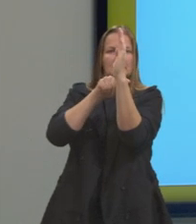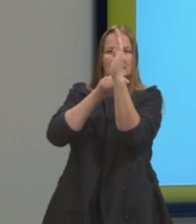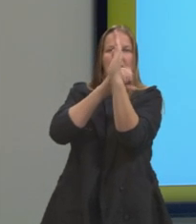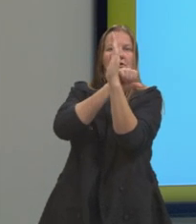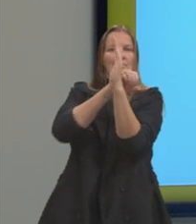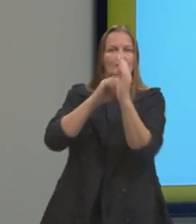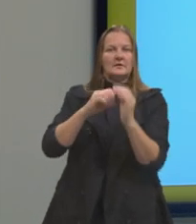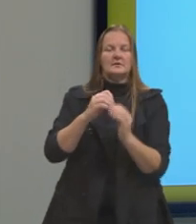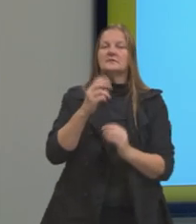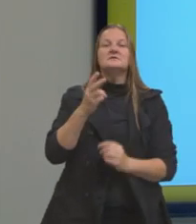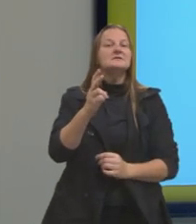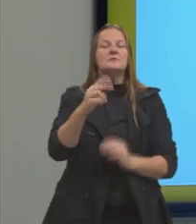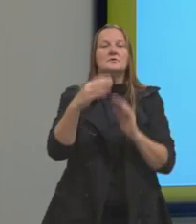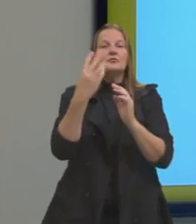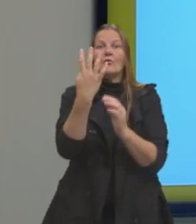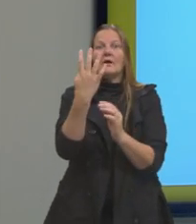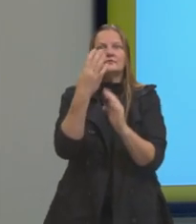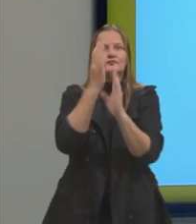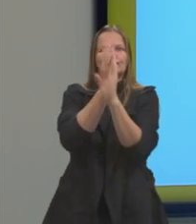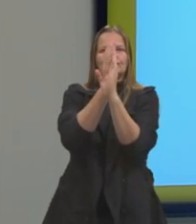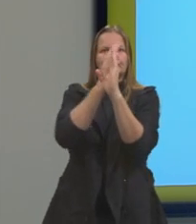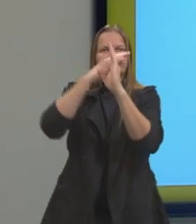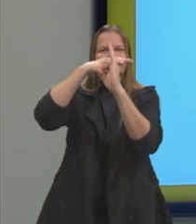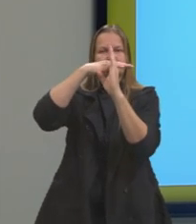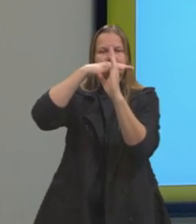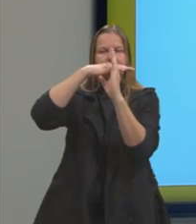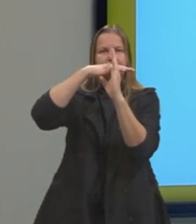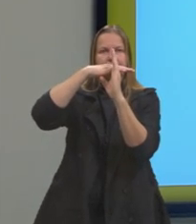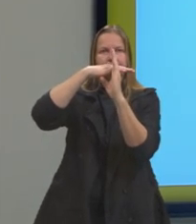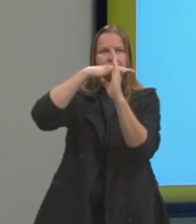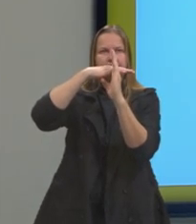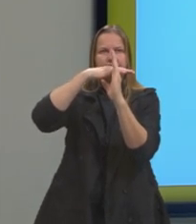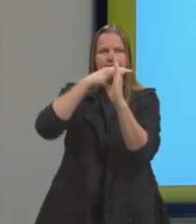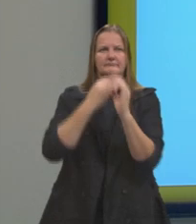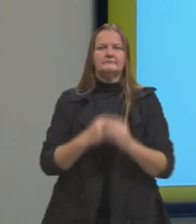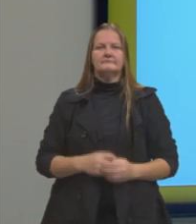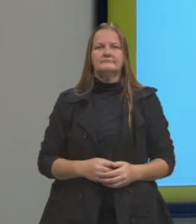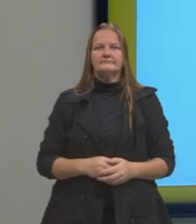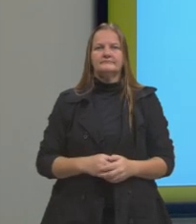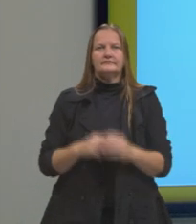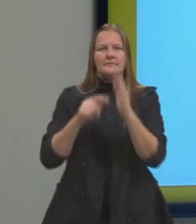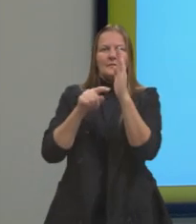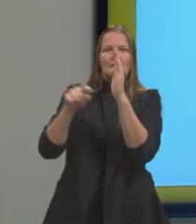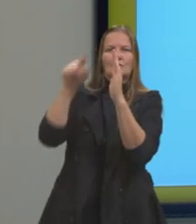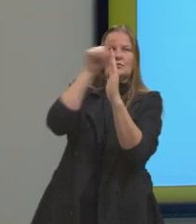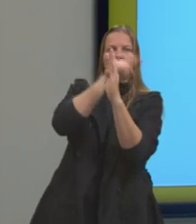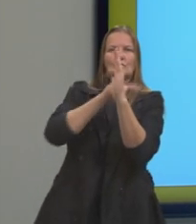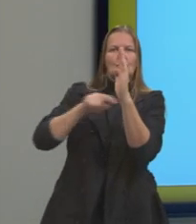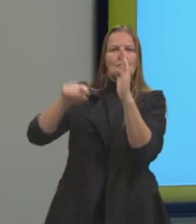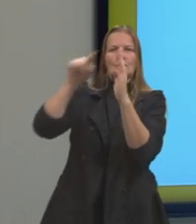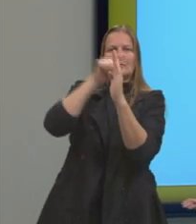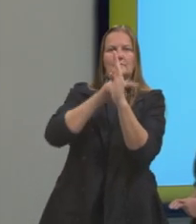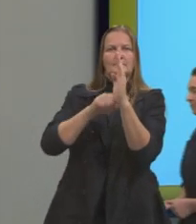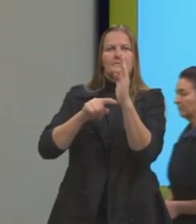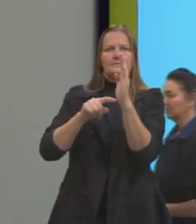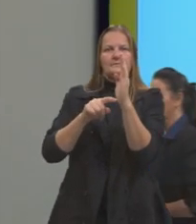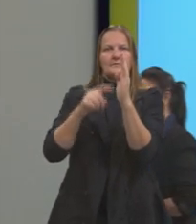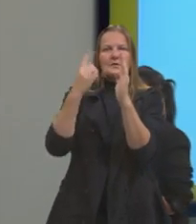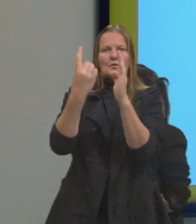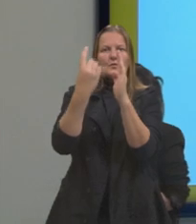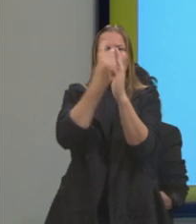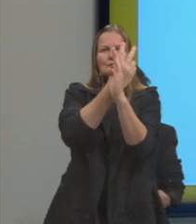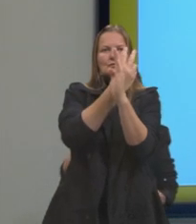angulação que vai aumentando da esquerda para a direita no sentido anti-horário, da direita para a esquerda, corrigindo,